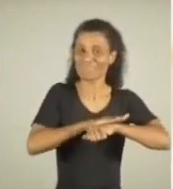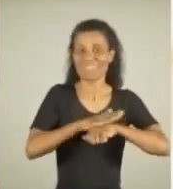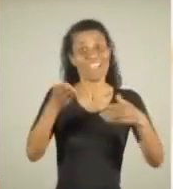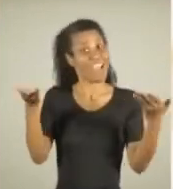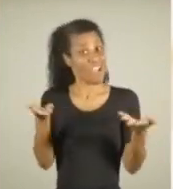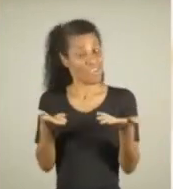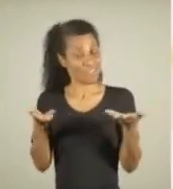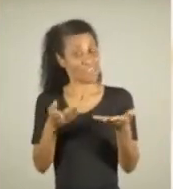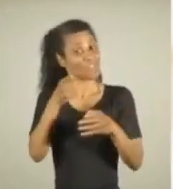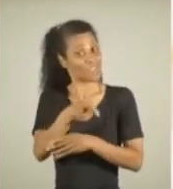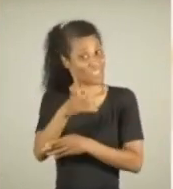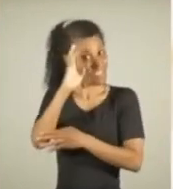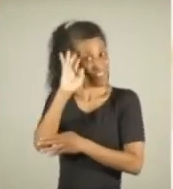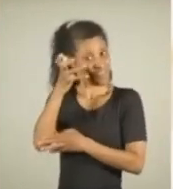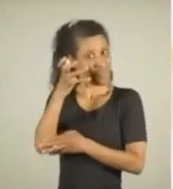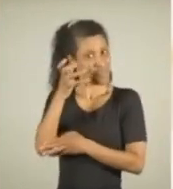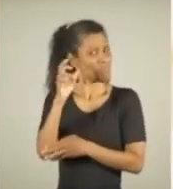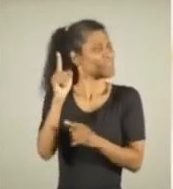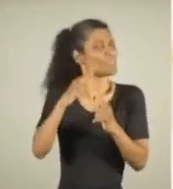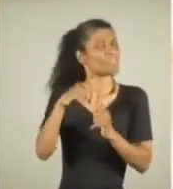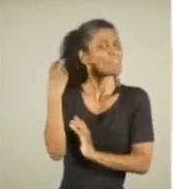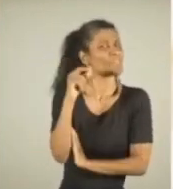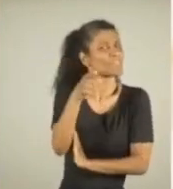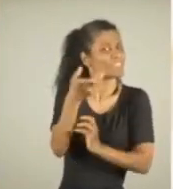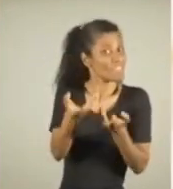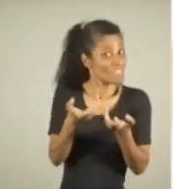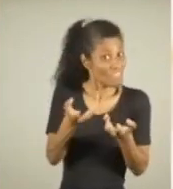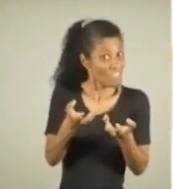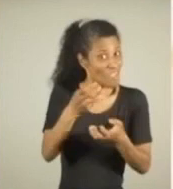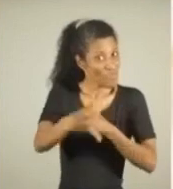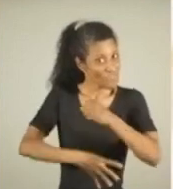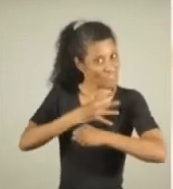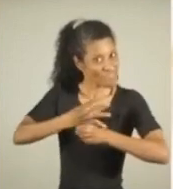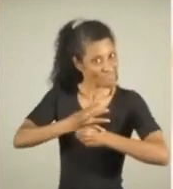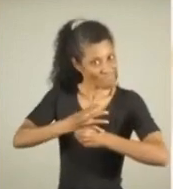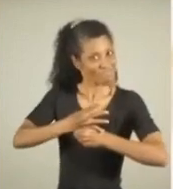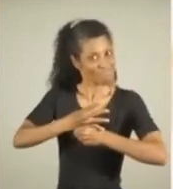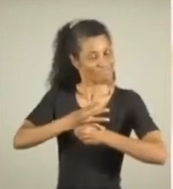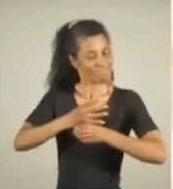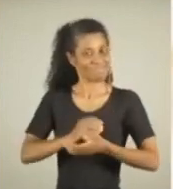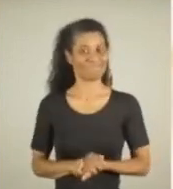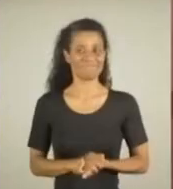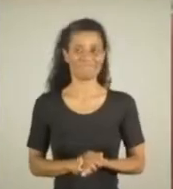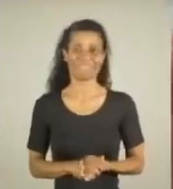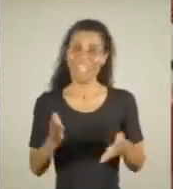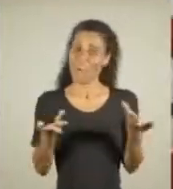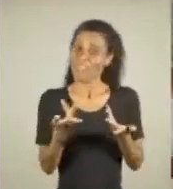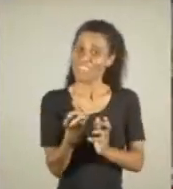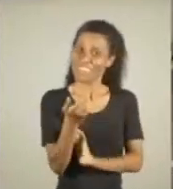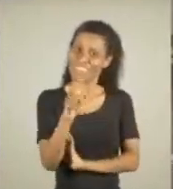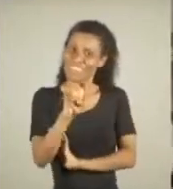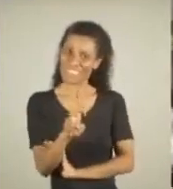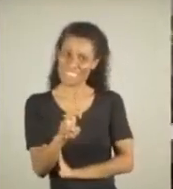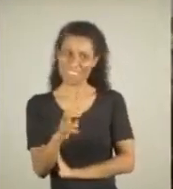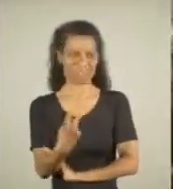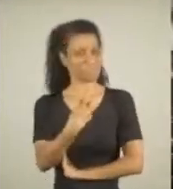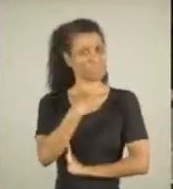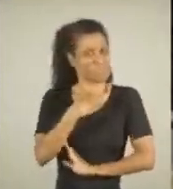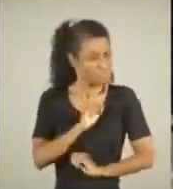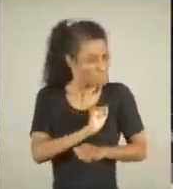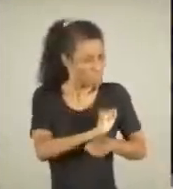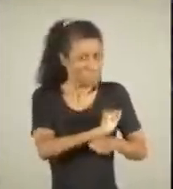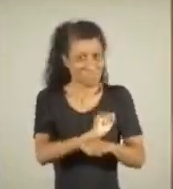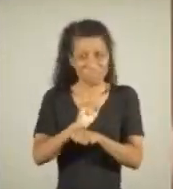muito diálogo. Agora, a decisão é sua. Porto Alegre, você quer para os próximos quatro anos. Agora é 15,